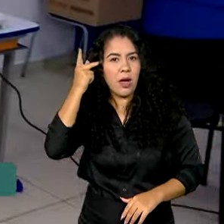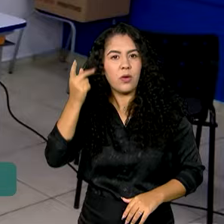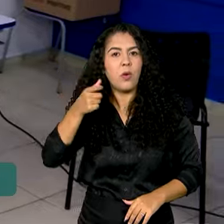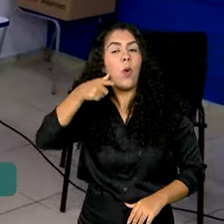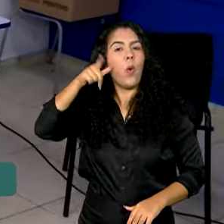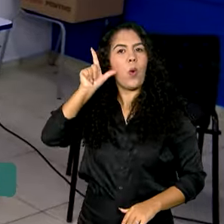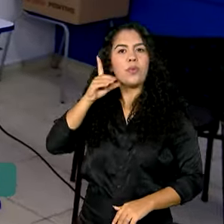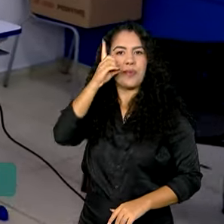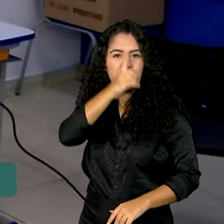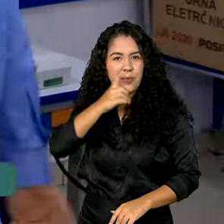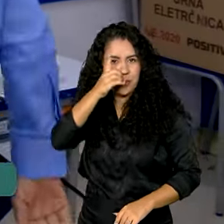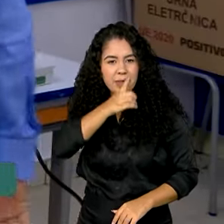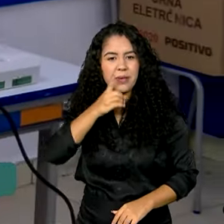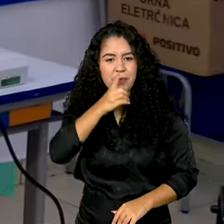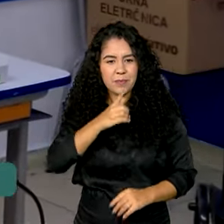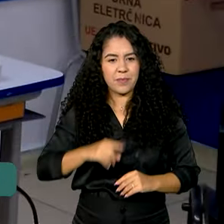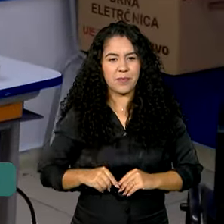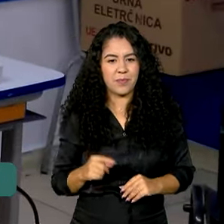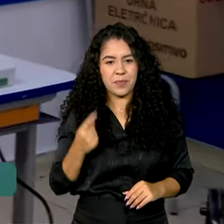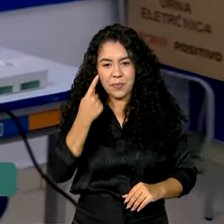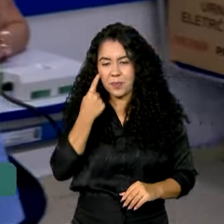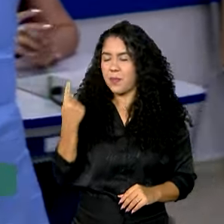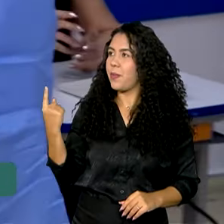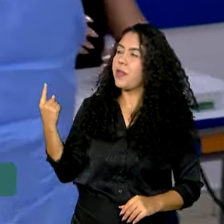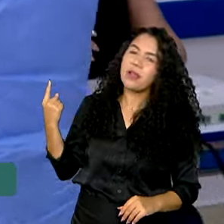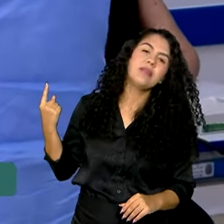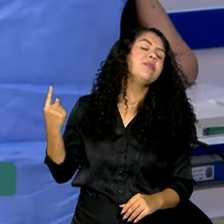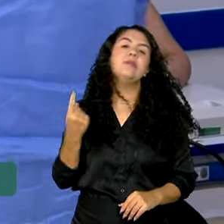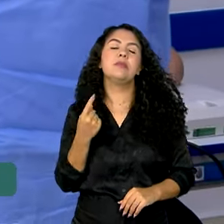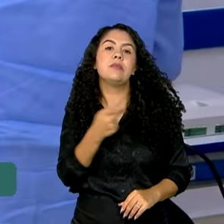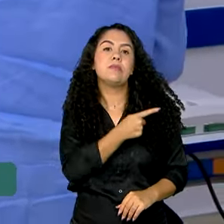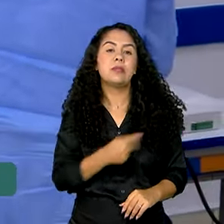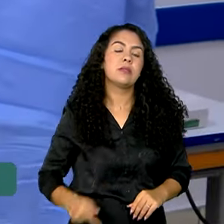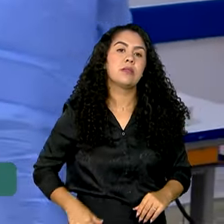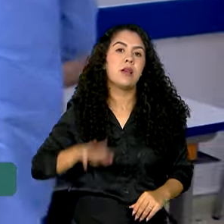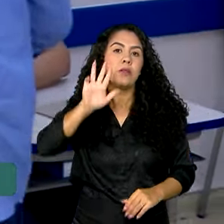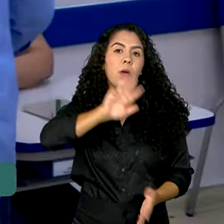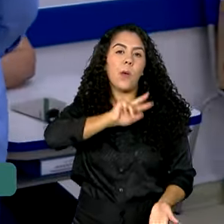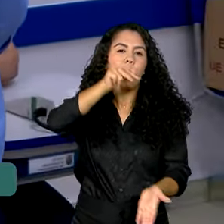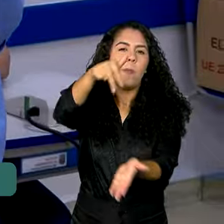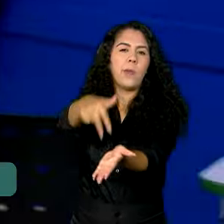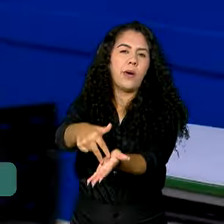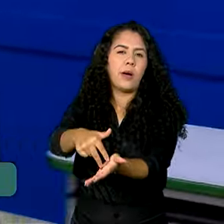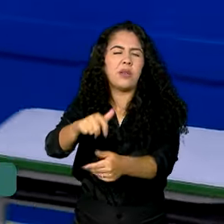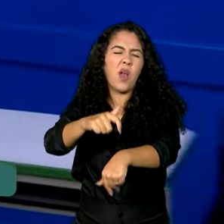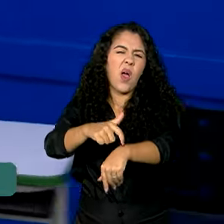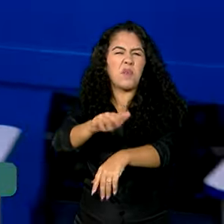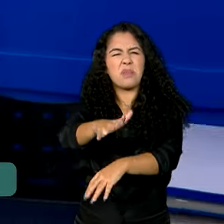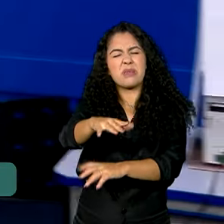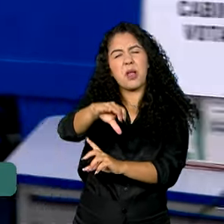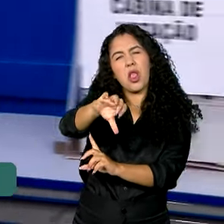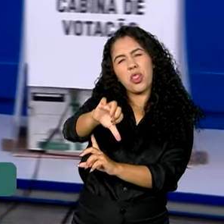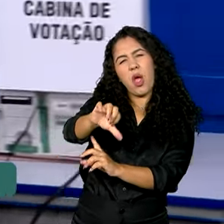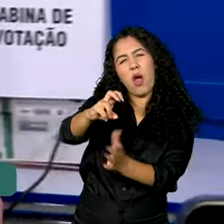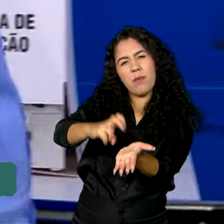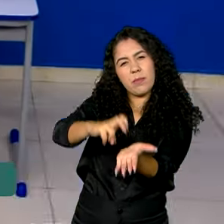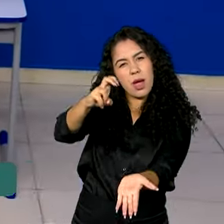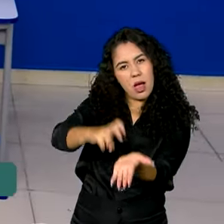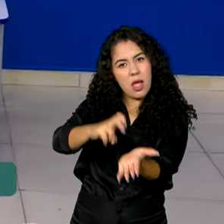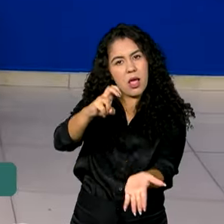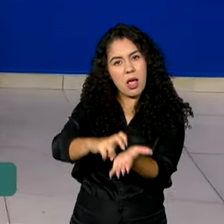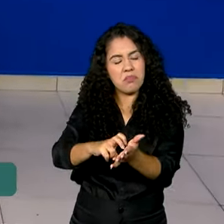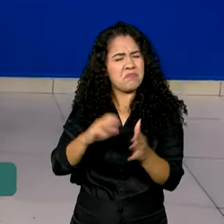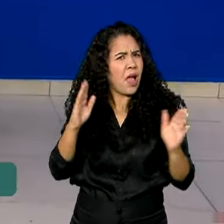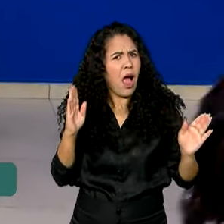Bernardo do Campo, no ABC Paulista. O presidente Lula chegou à sessão eleitoral pouco depois ali das 9 horas da manhã. A